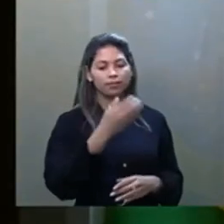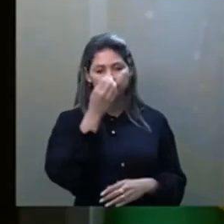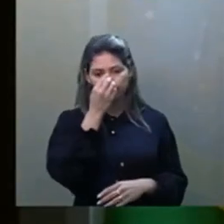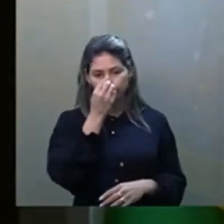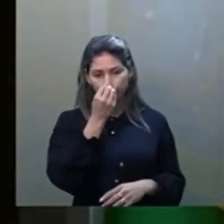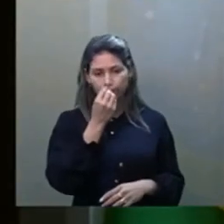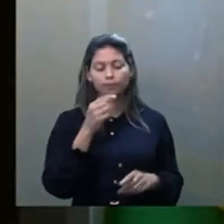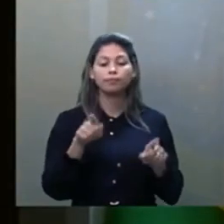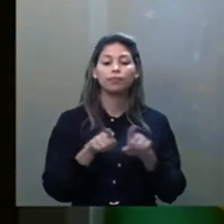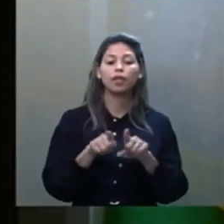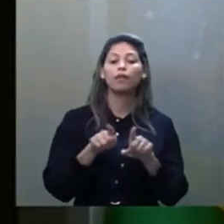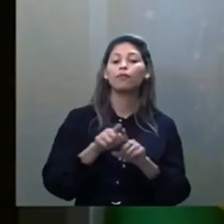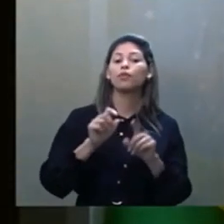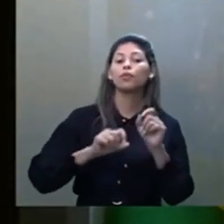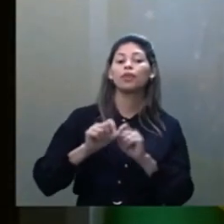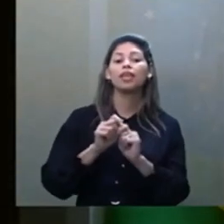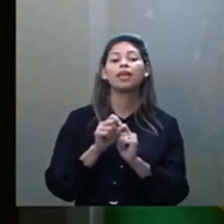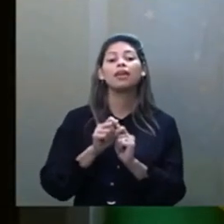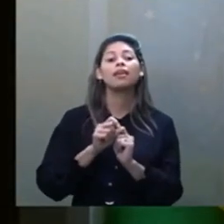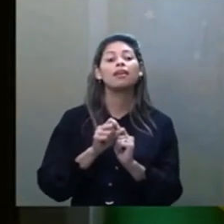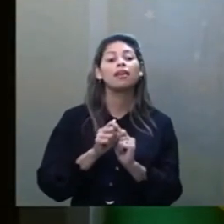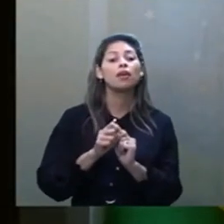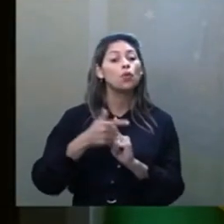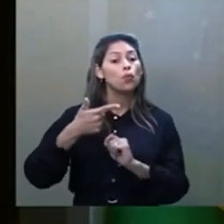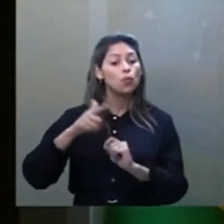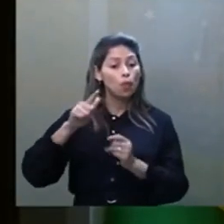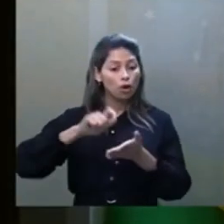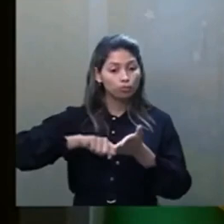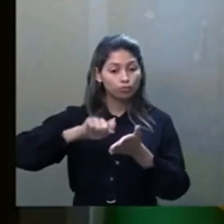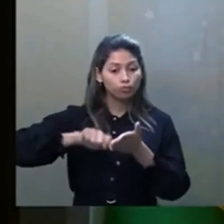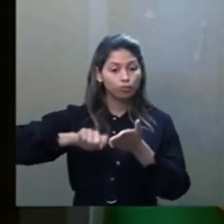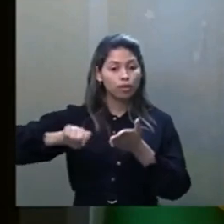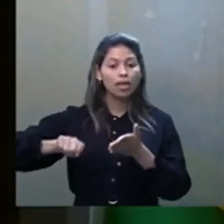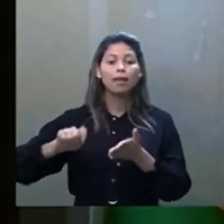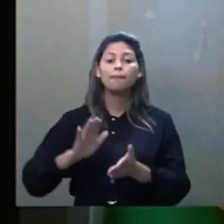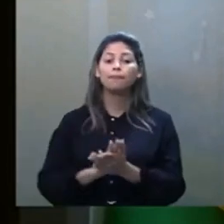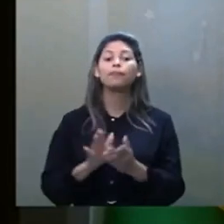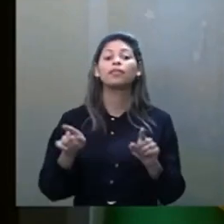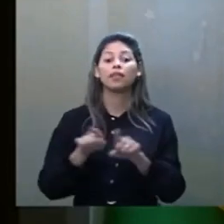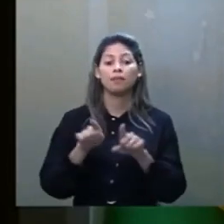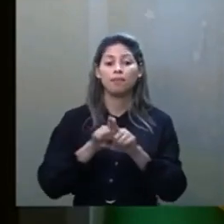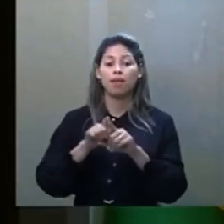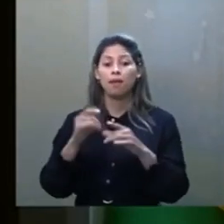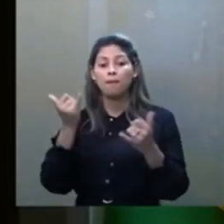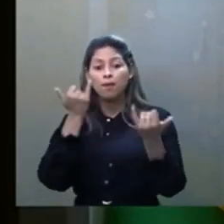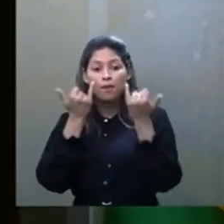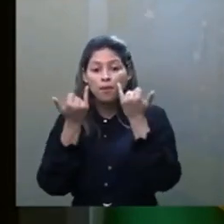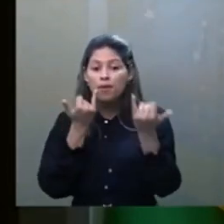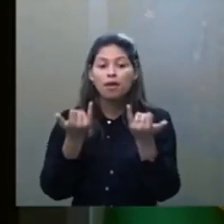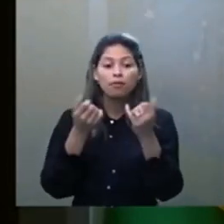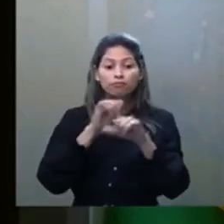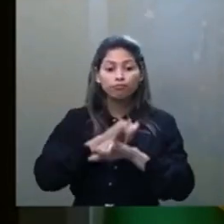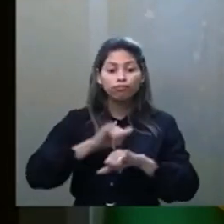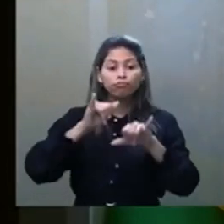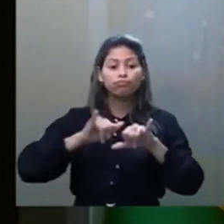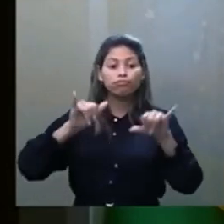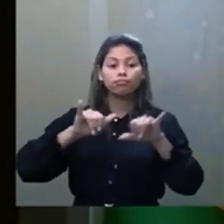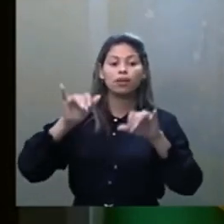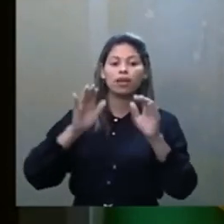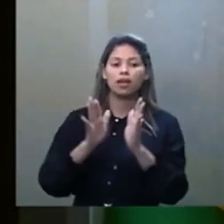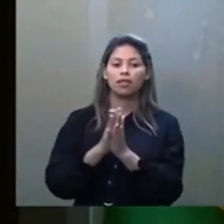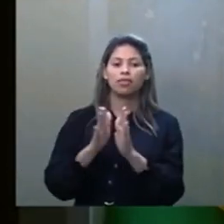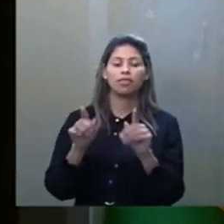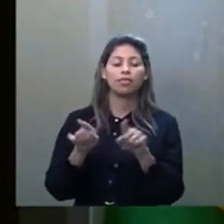Psicografia Ante os Tribunais, do Miguel Timpone, publicado pela Federação Brasileira, narrando em detalhes o caso da